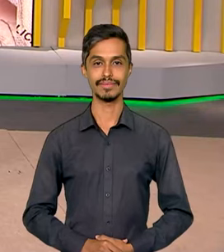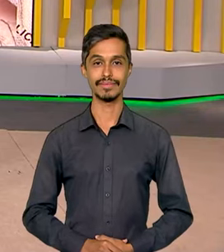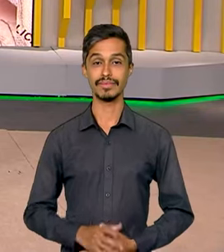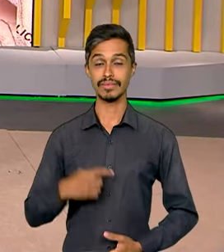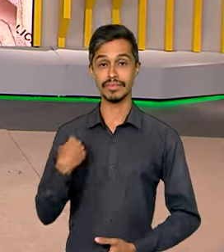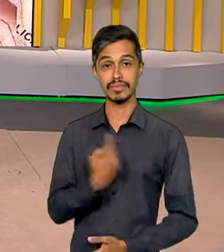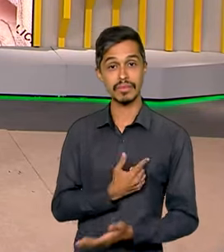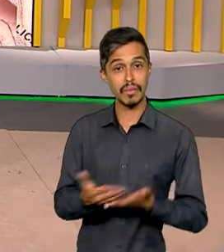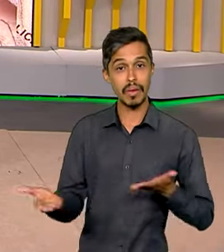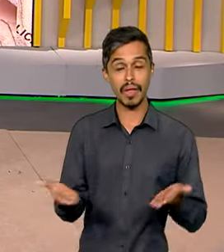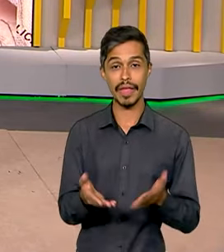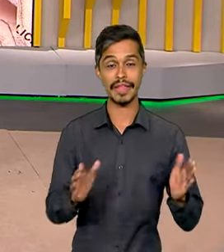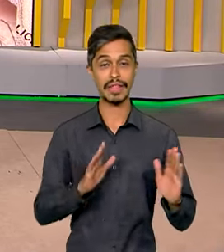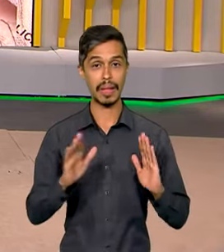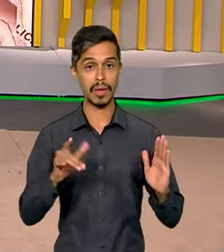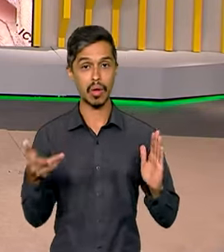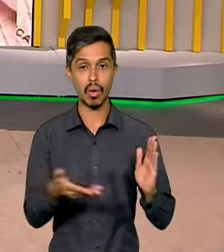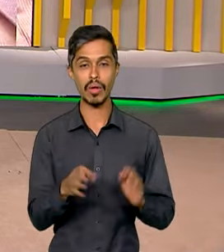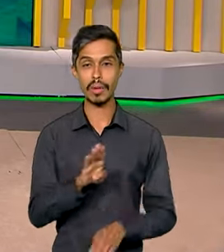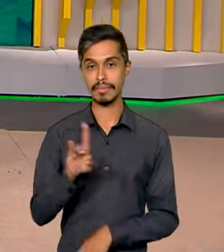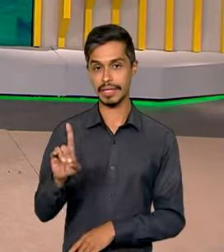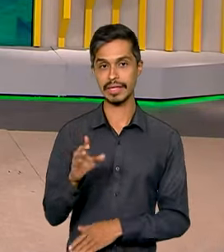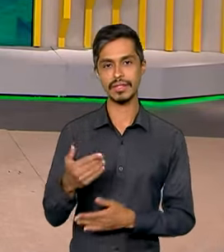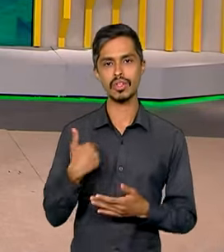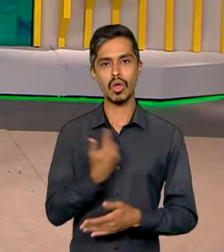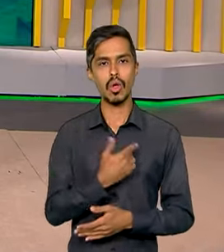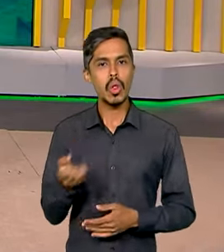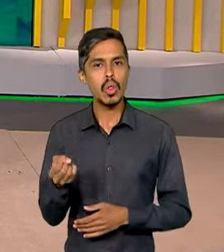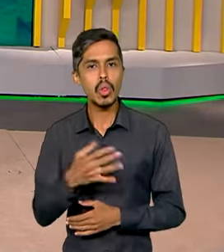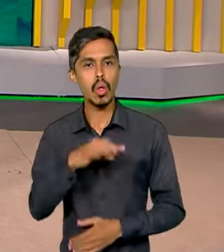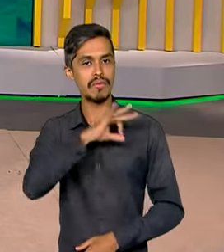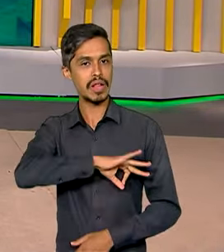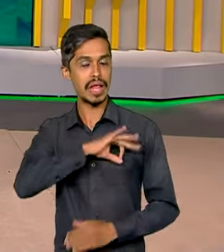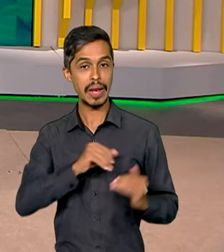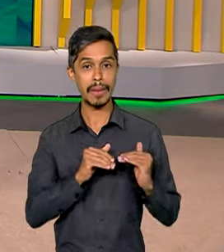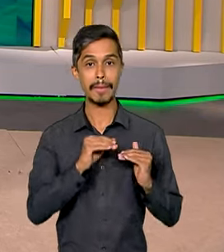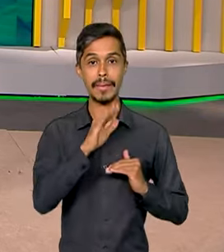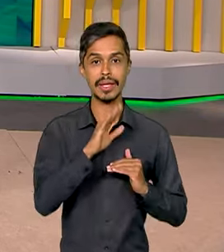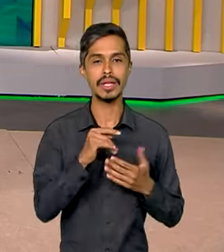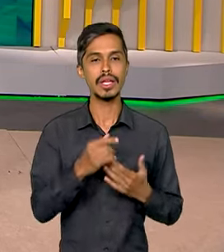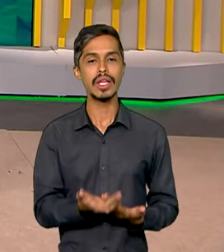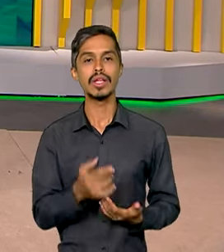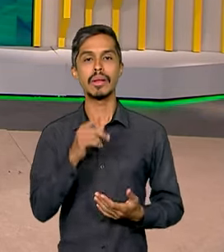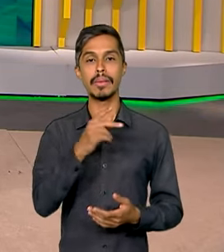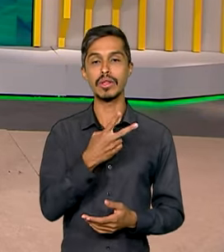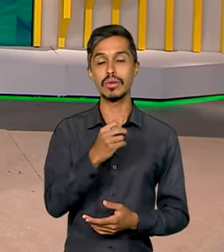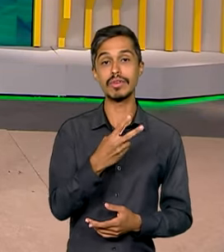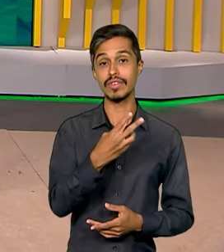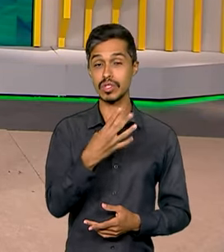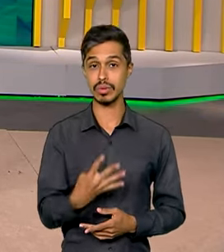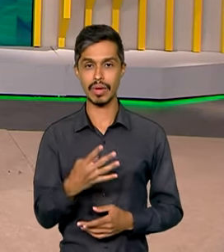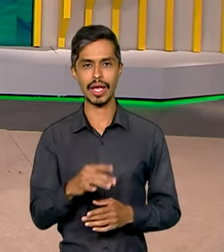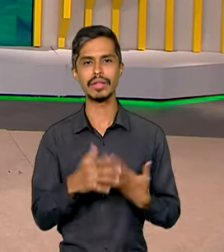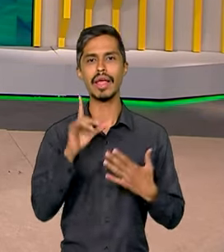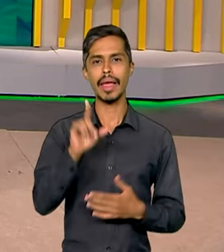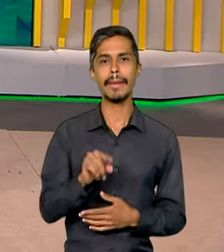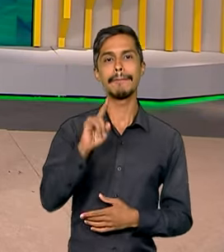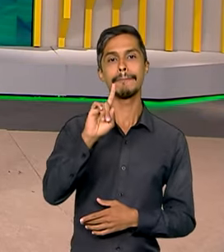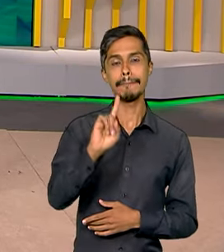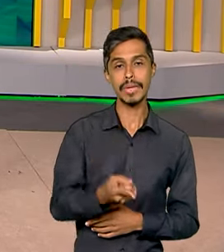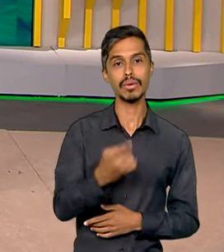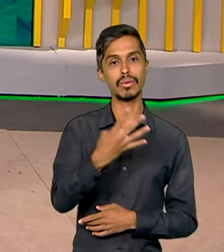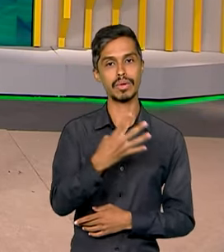E nós começamos esta edição do Brasil em Dia com um novo salário mínimo previsto para 2024, que é de R$ 1